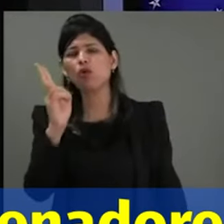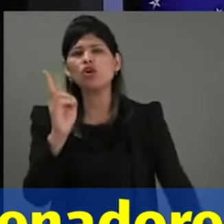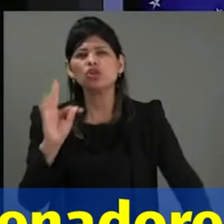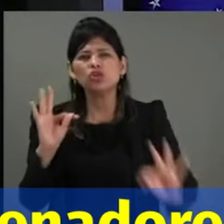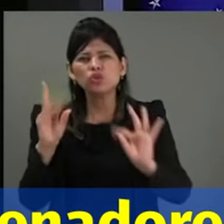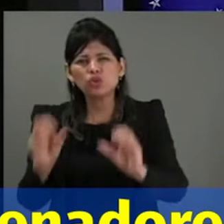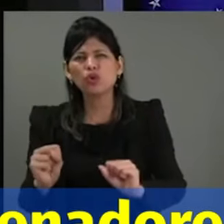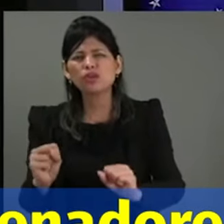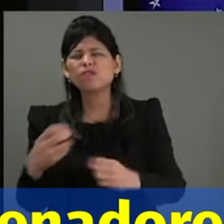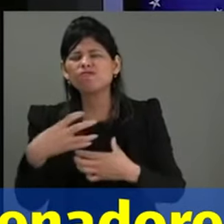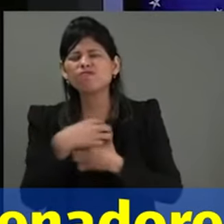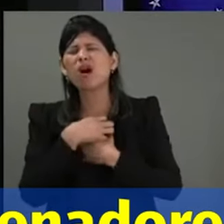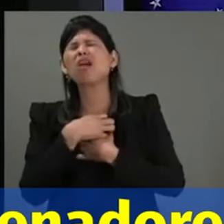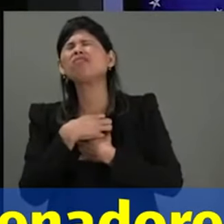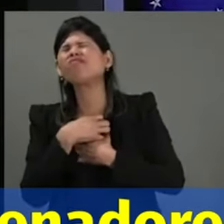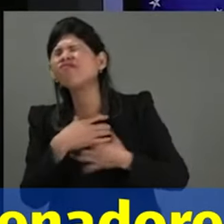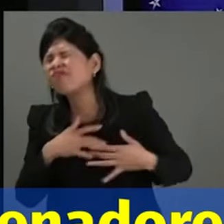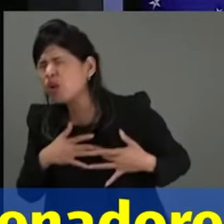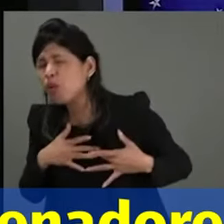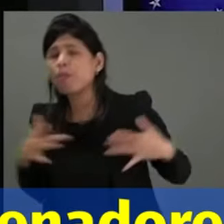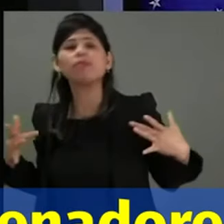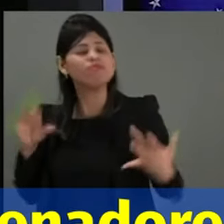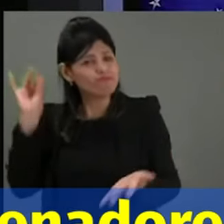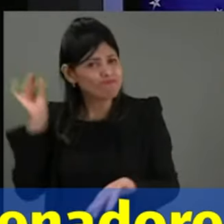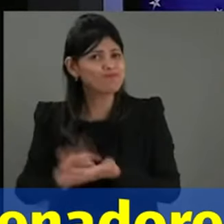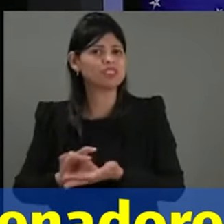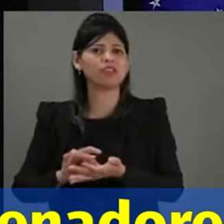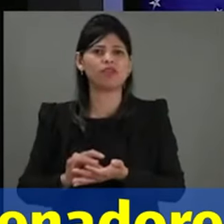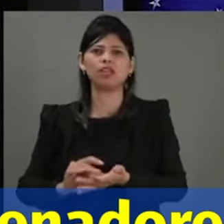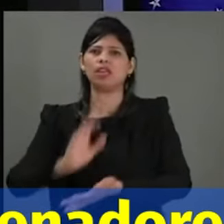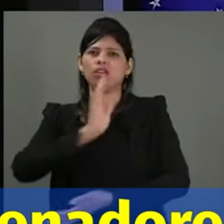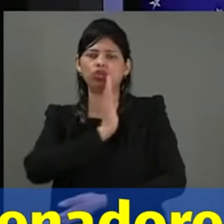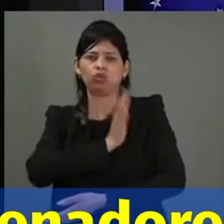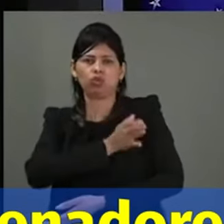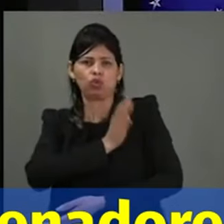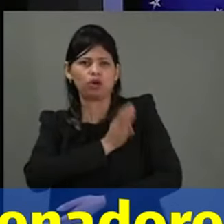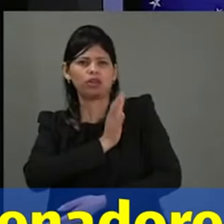compaixão muito forte no seu coração.